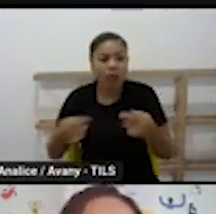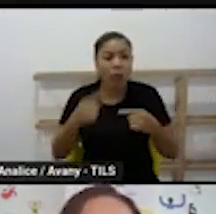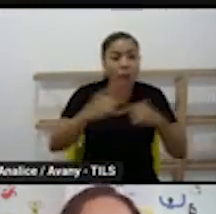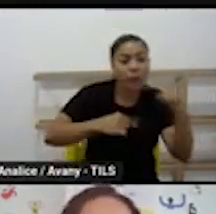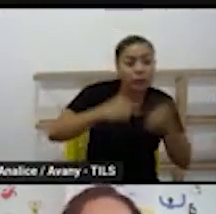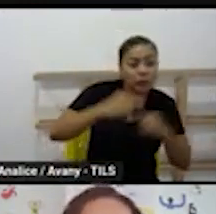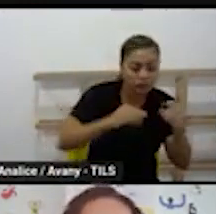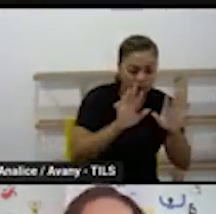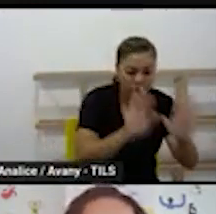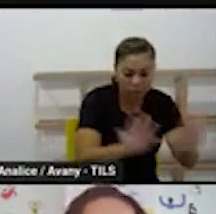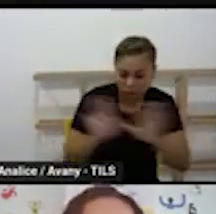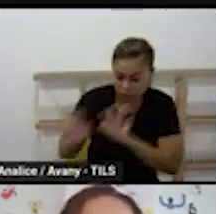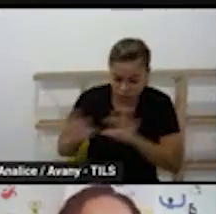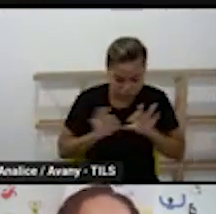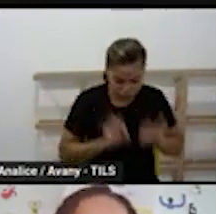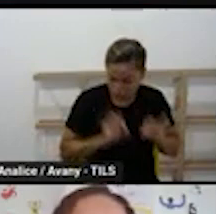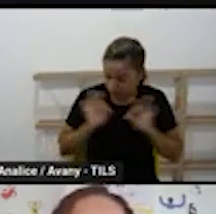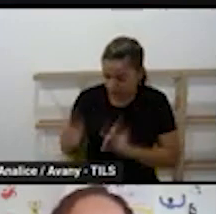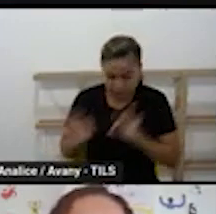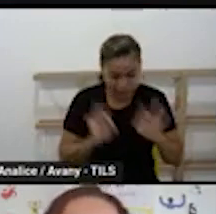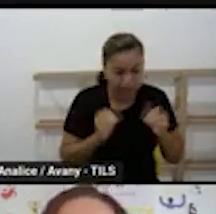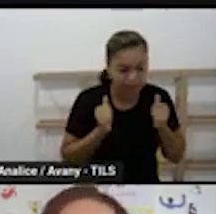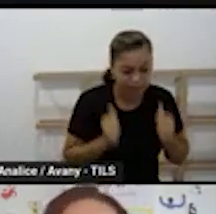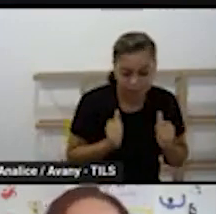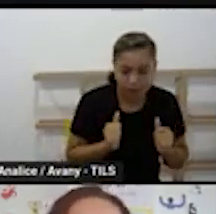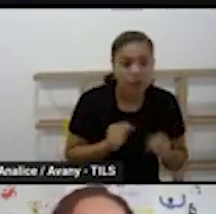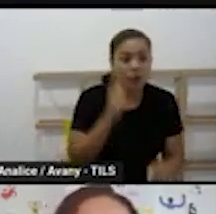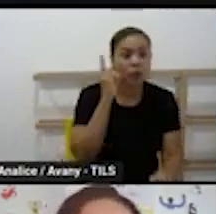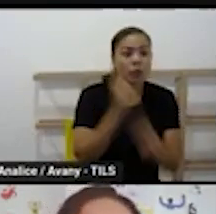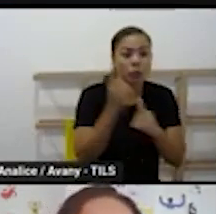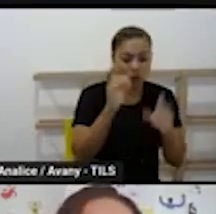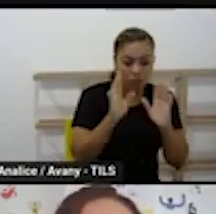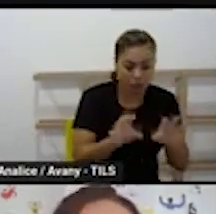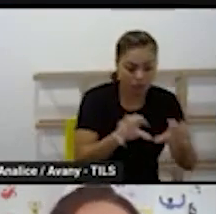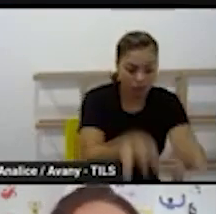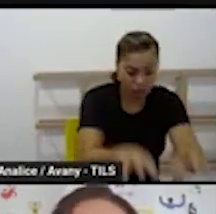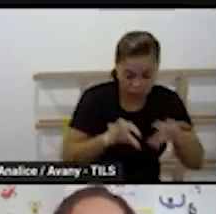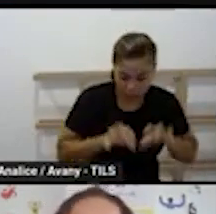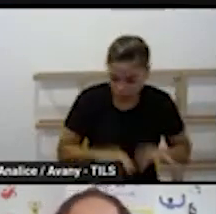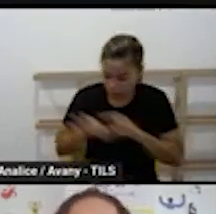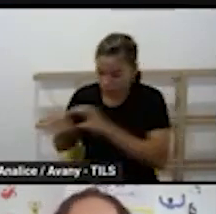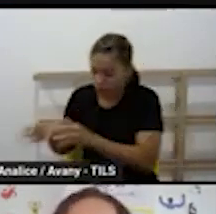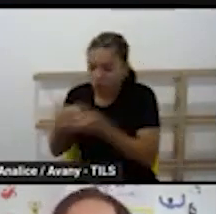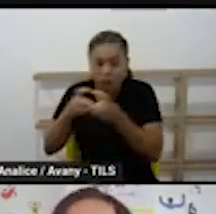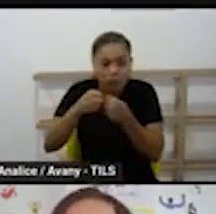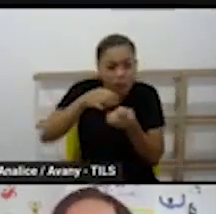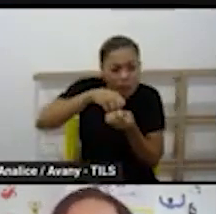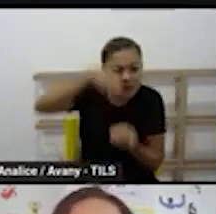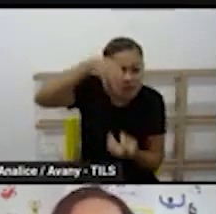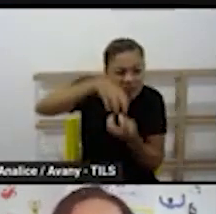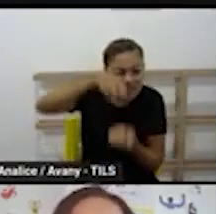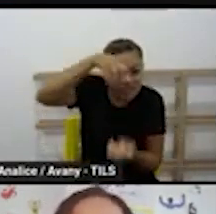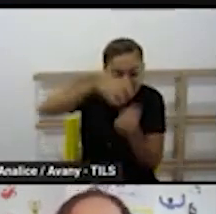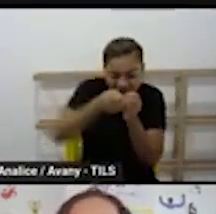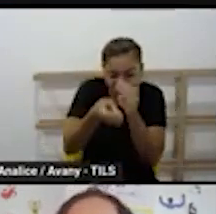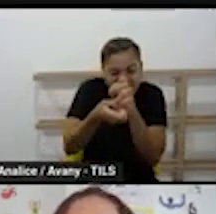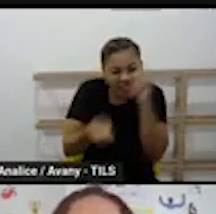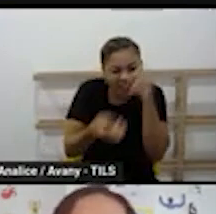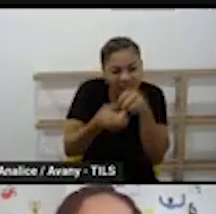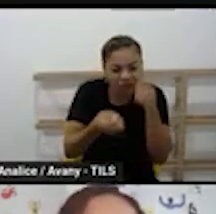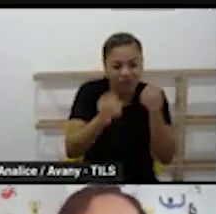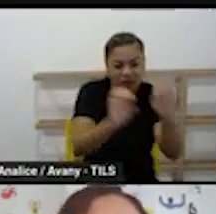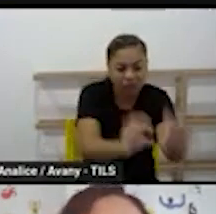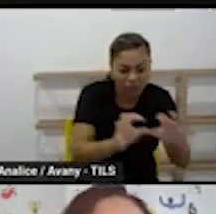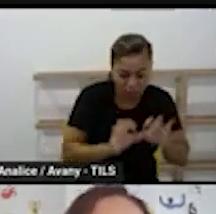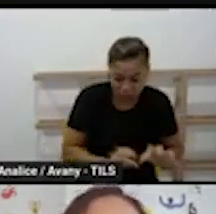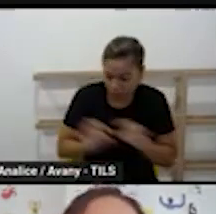chegarem à medida que elas forem chegando elas já vão encontrar o material lá então se a segunda é massa de modelar quando as crianças chegarem na sala já vão